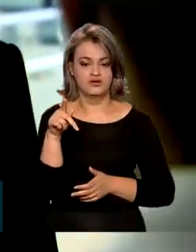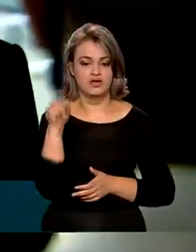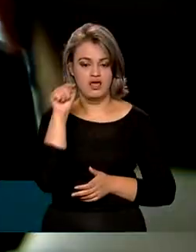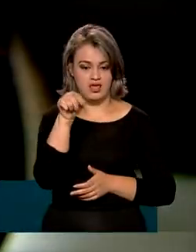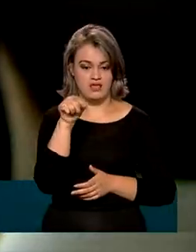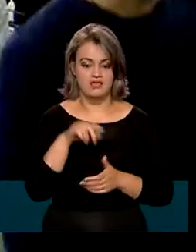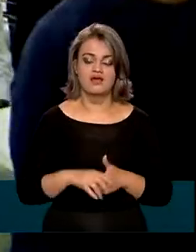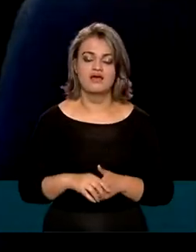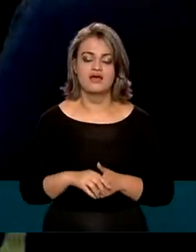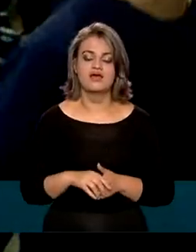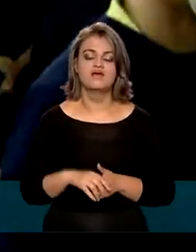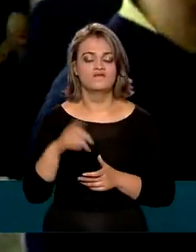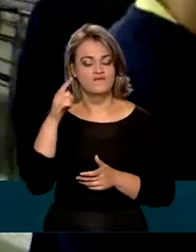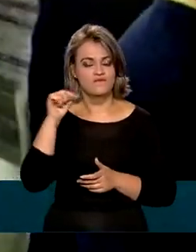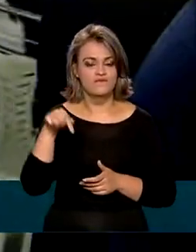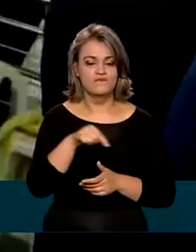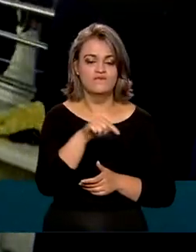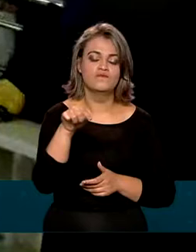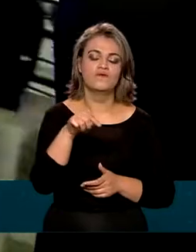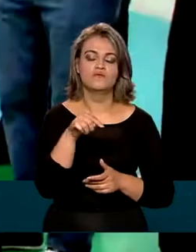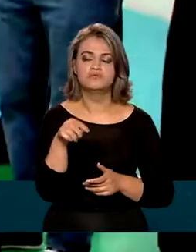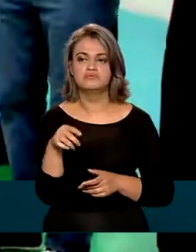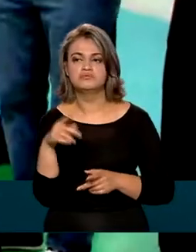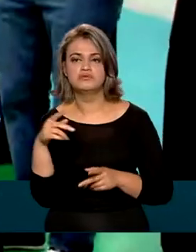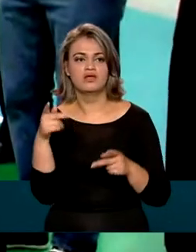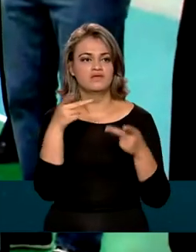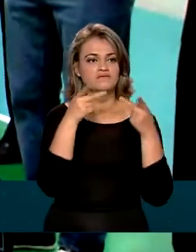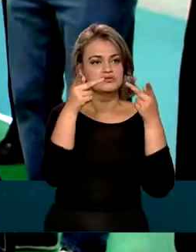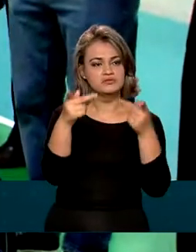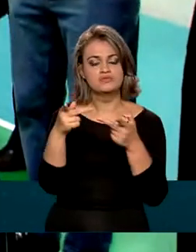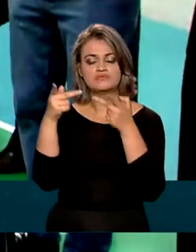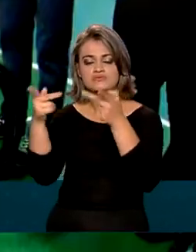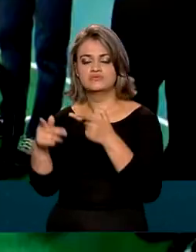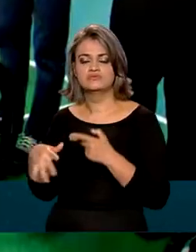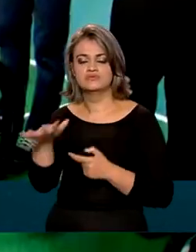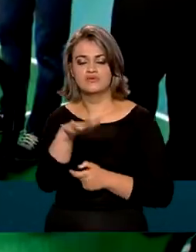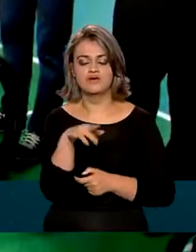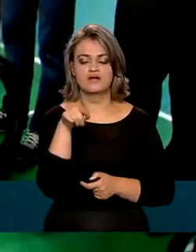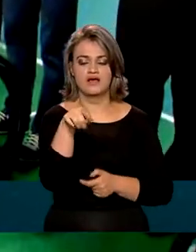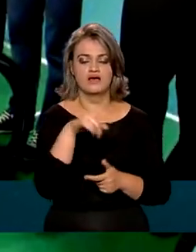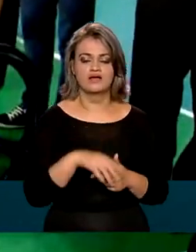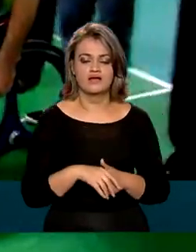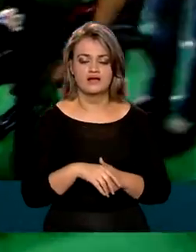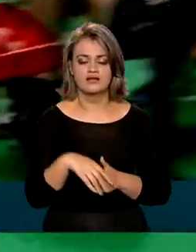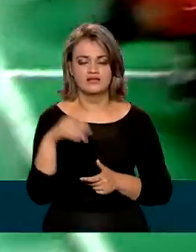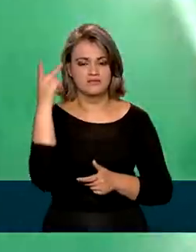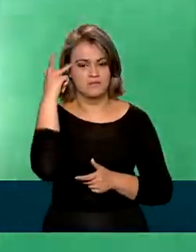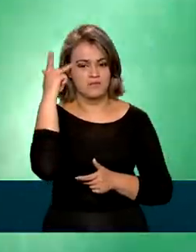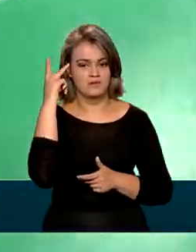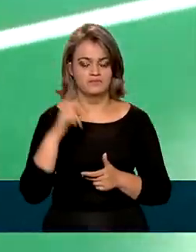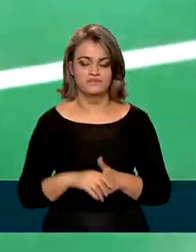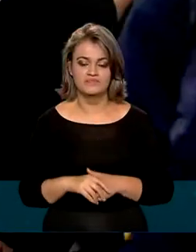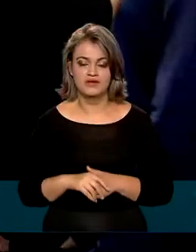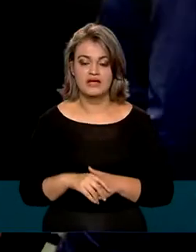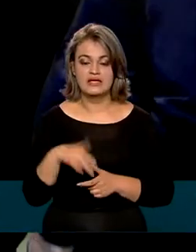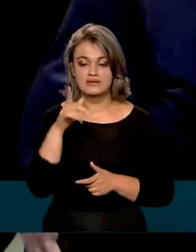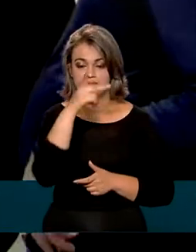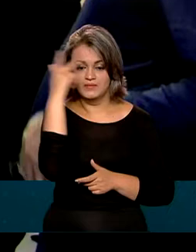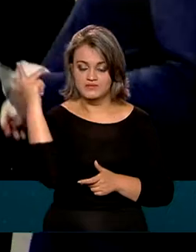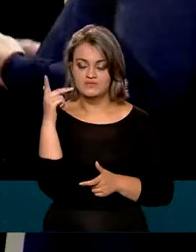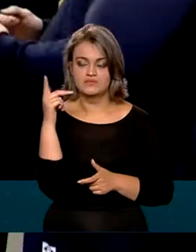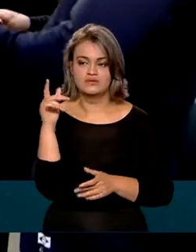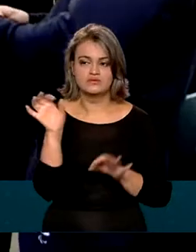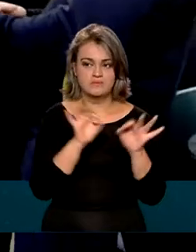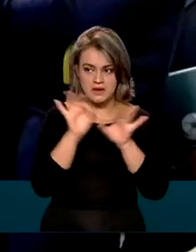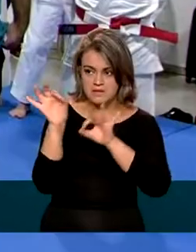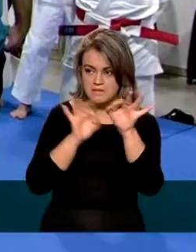Hamilton Mourão, percorreu as instalações do Centro de Treinamento Paralímpico em São Paulo, onde atletas se